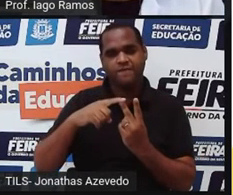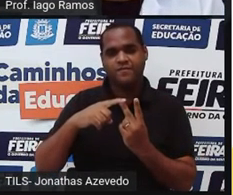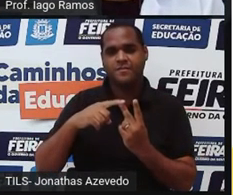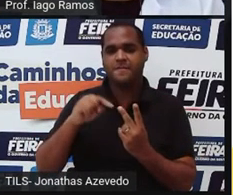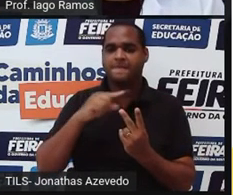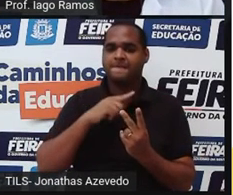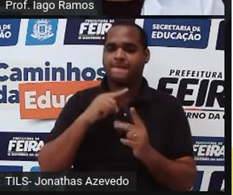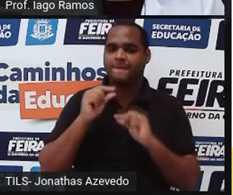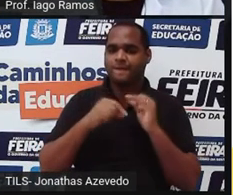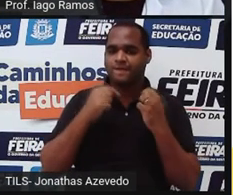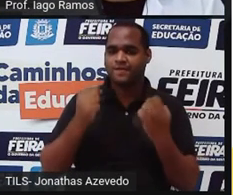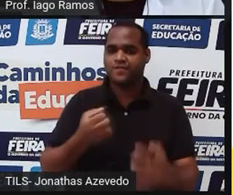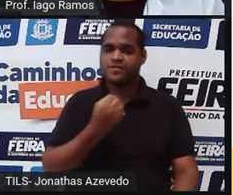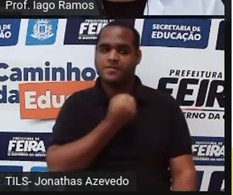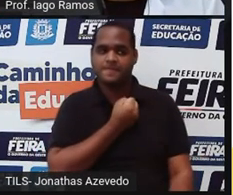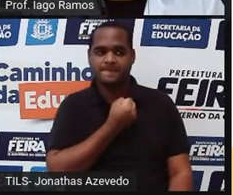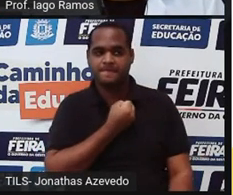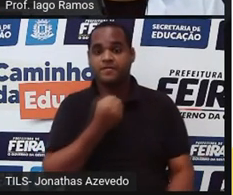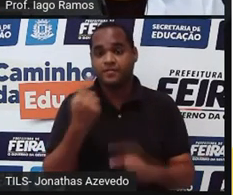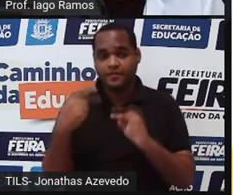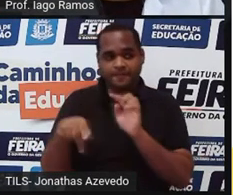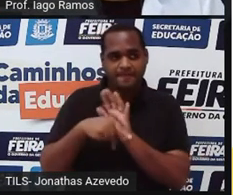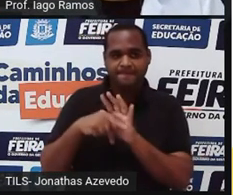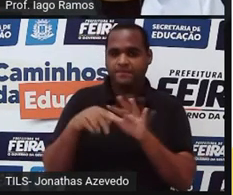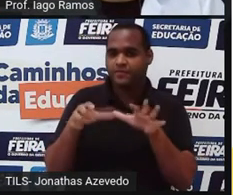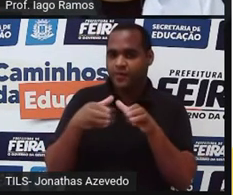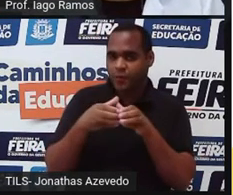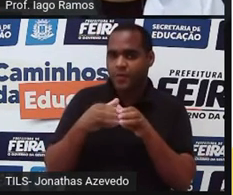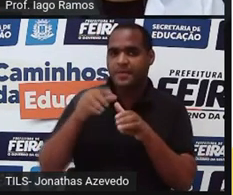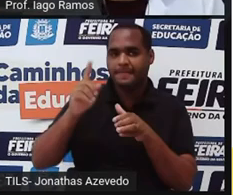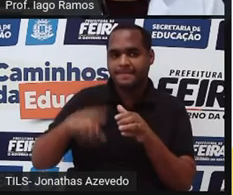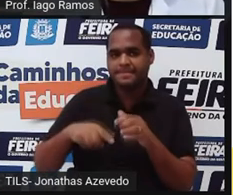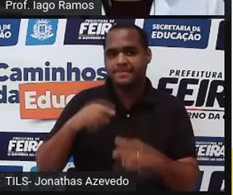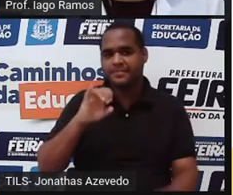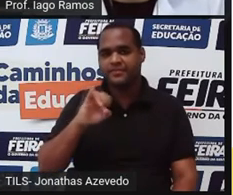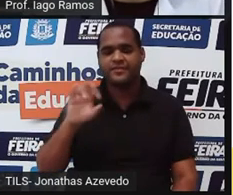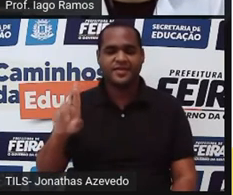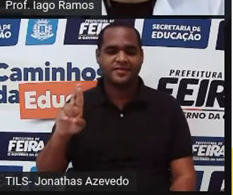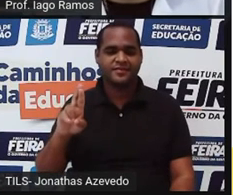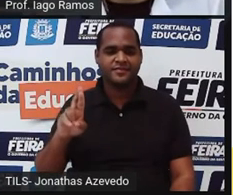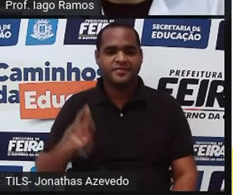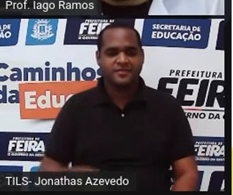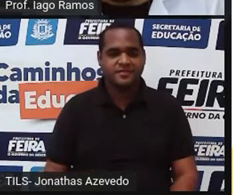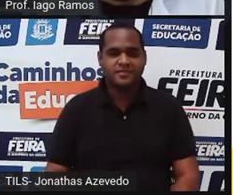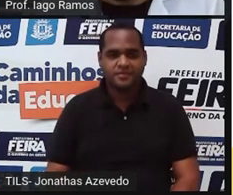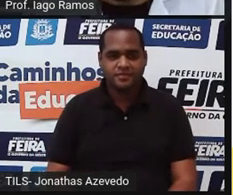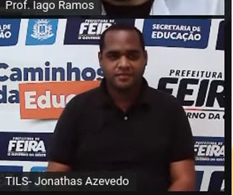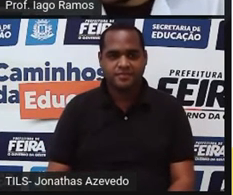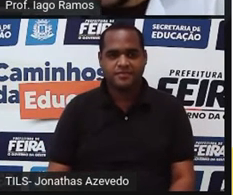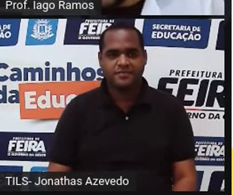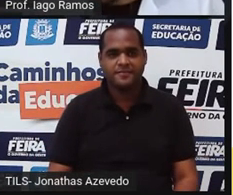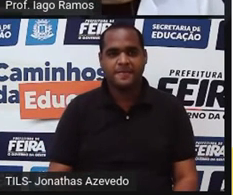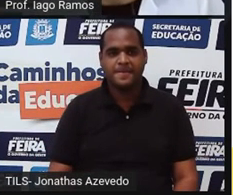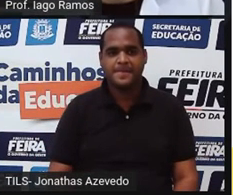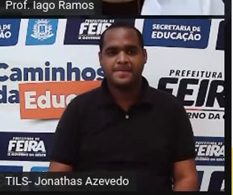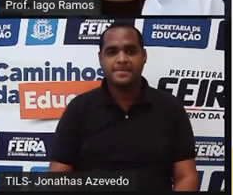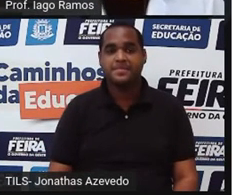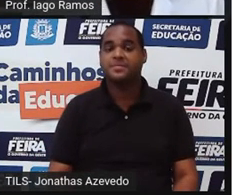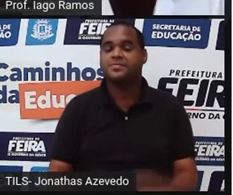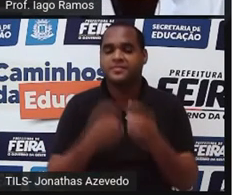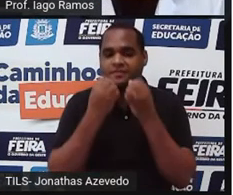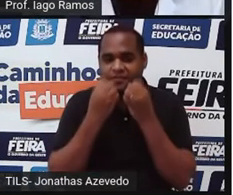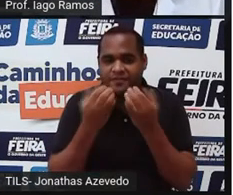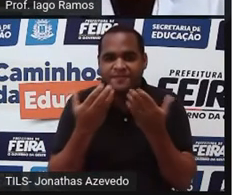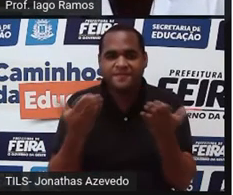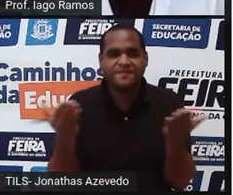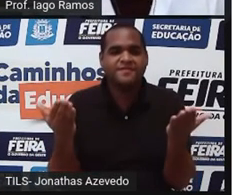são os números que fazem parte do conjunto dos números irracionais. Beleza? Bom, então,